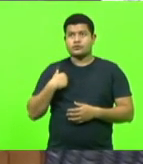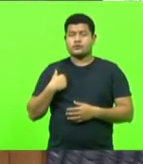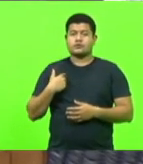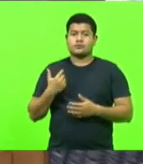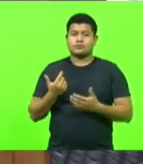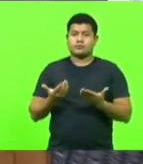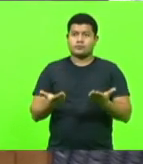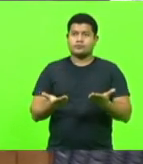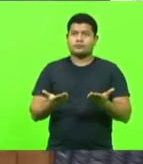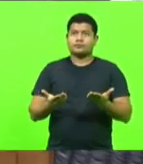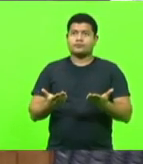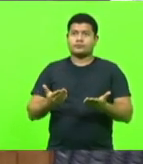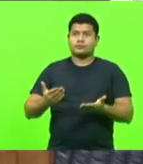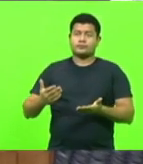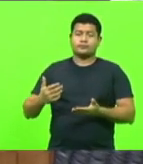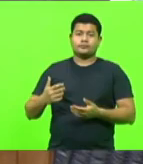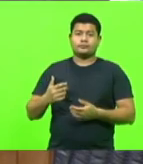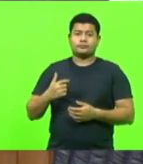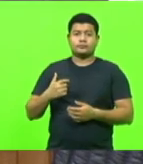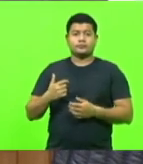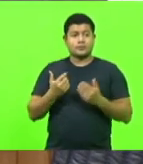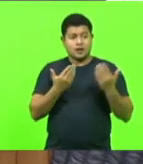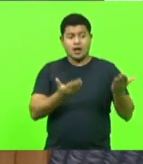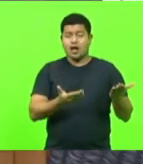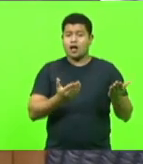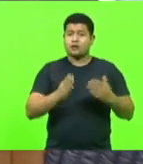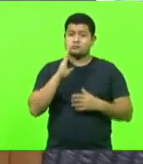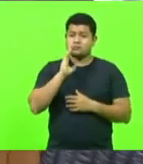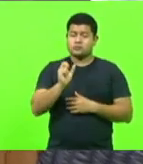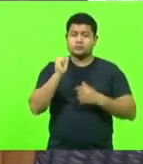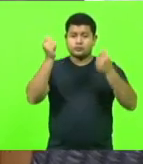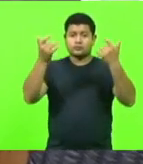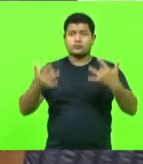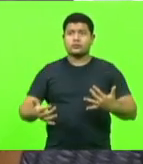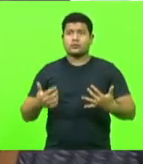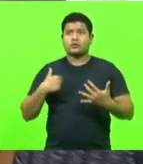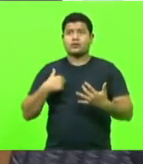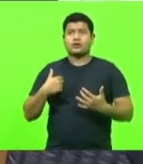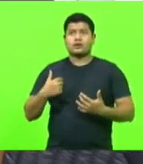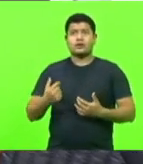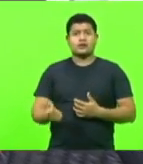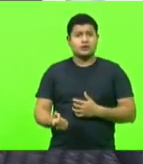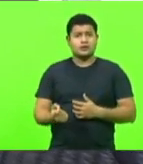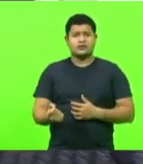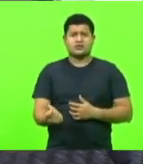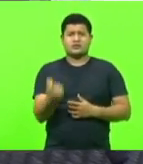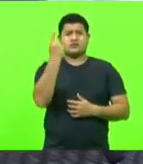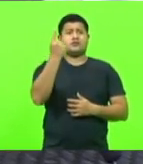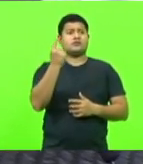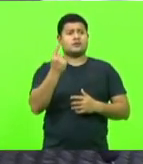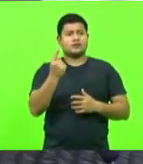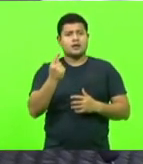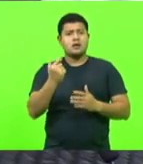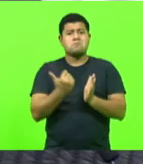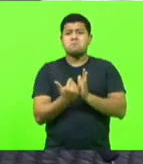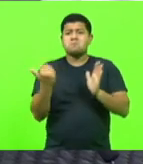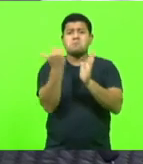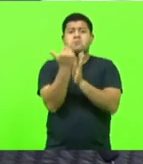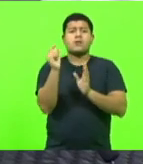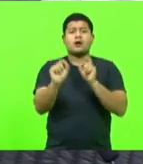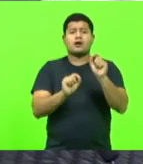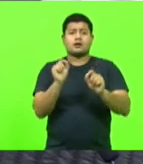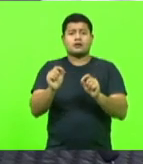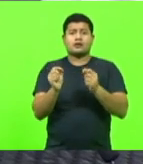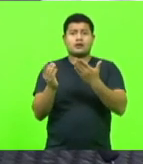do fato material que trago pelo deputado Bruno, o que causa mais estranheza nisso, deputado Bruno, deputado Gessé, é as